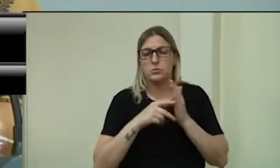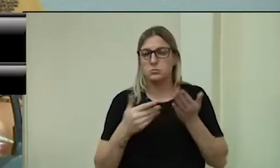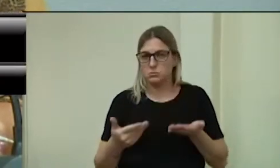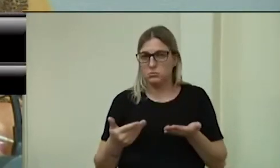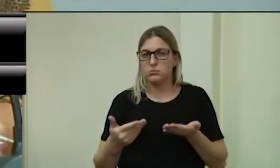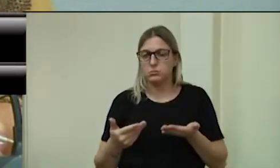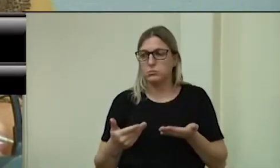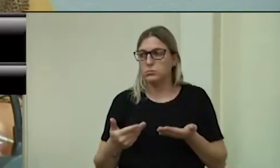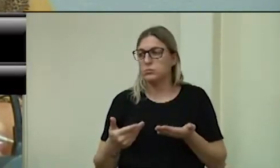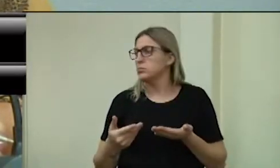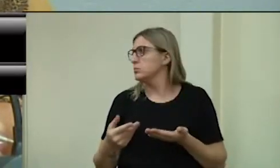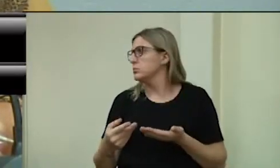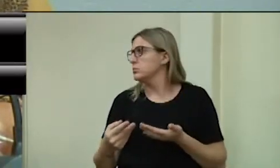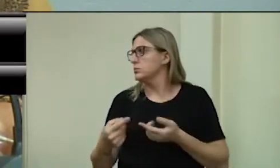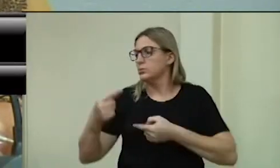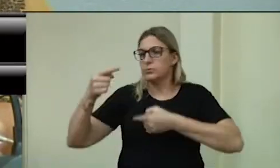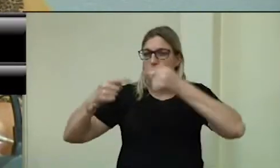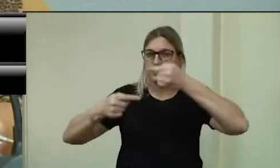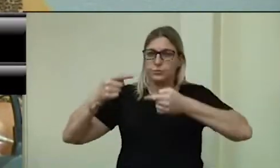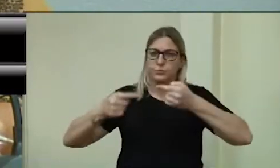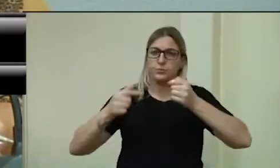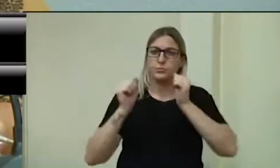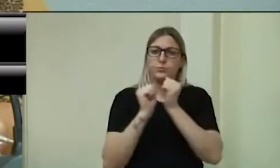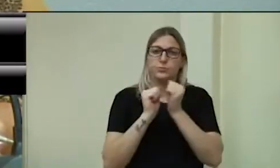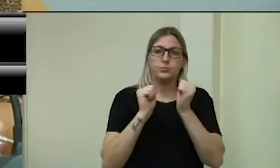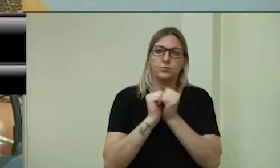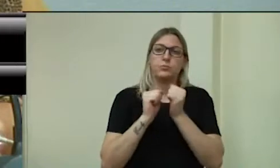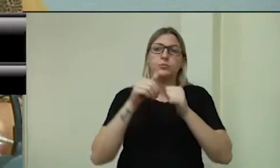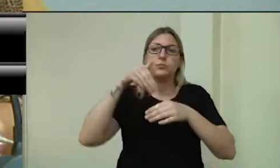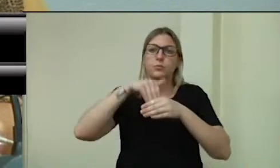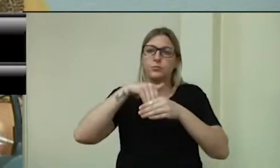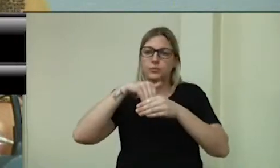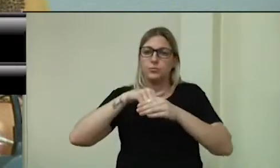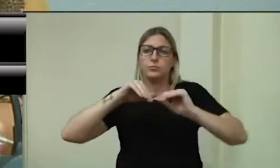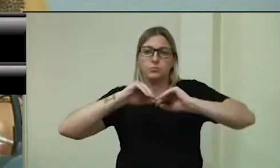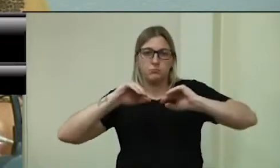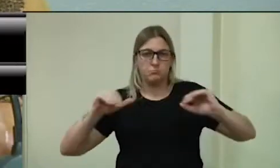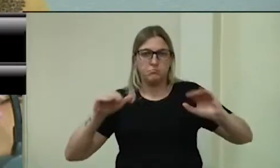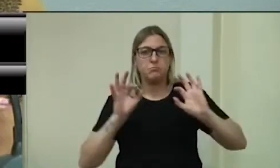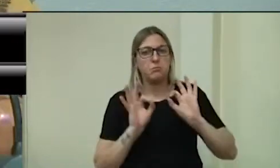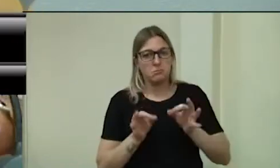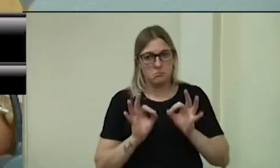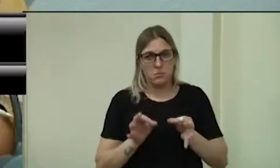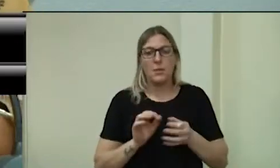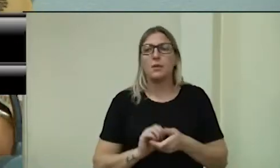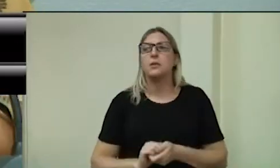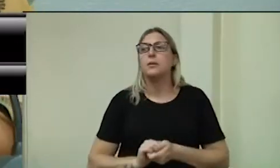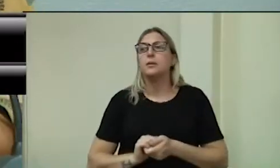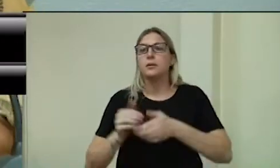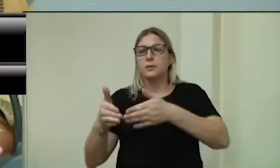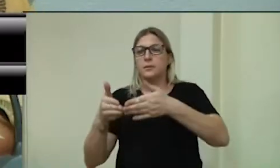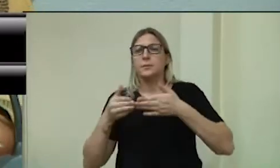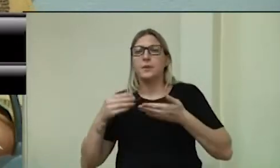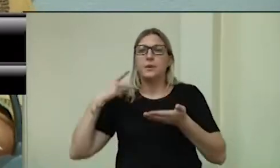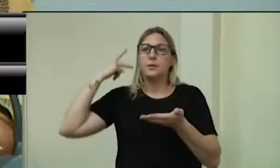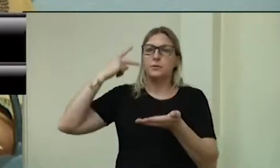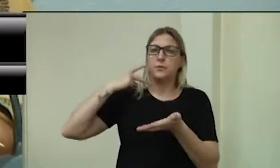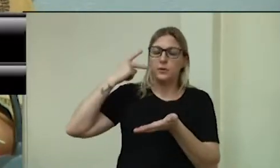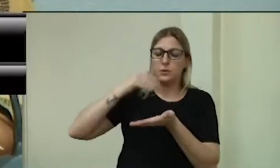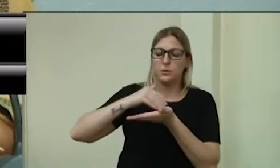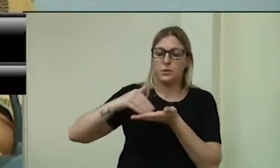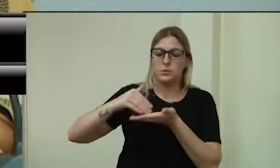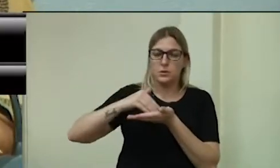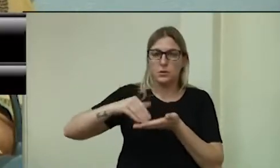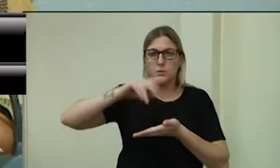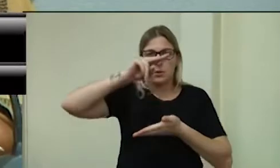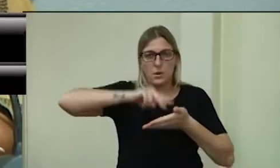Discussão em conjunto e votação em separado. Solicito à vereadora secretária que proceda à leitura do